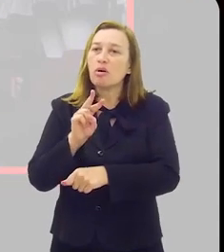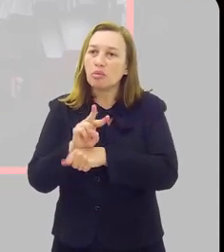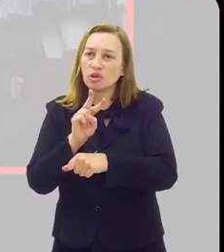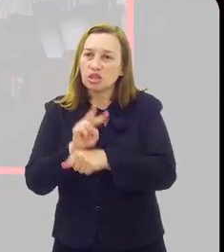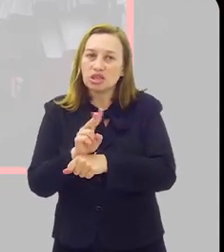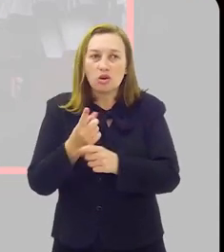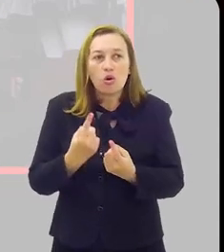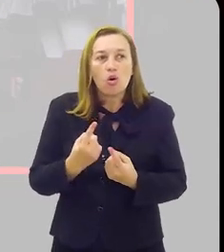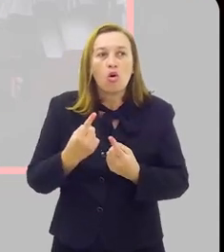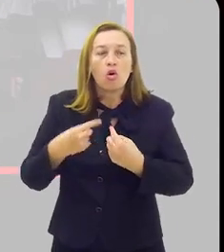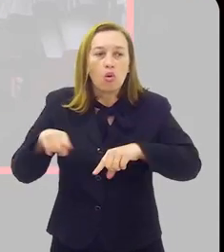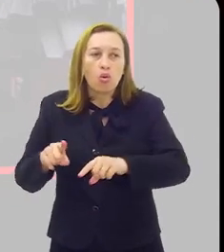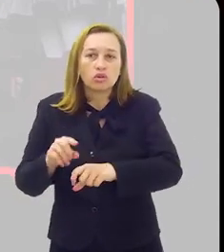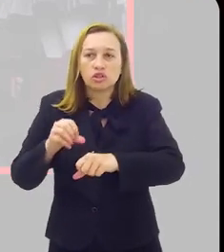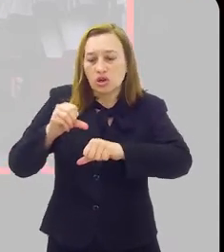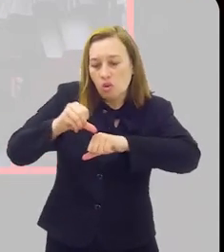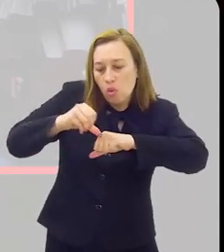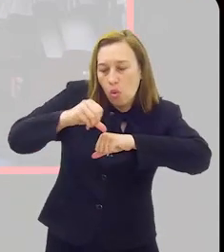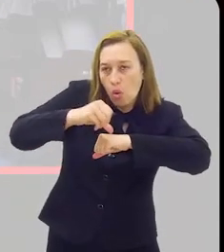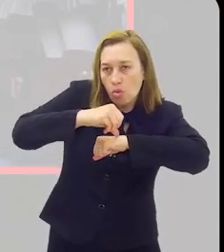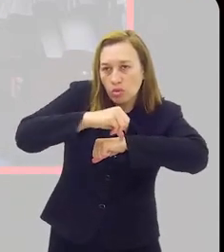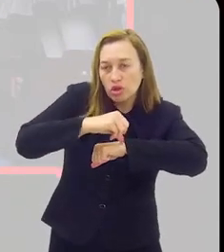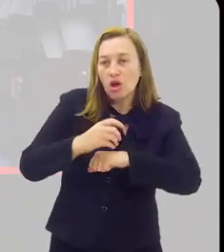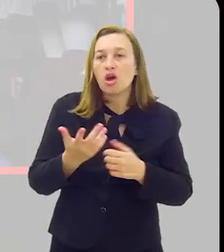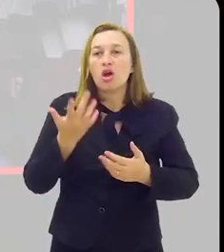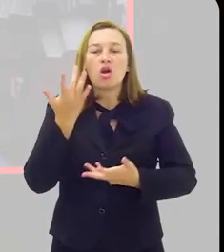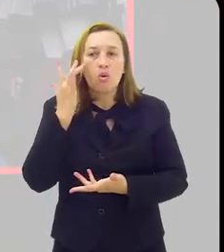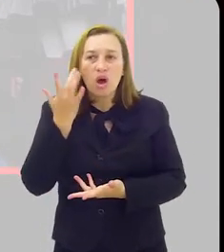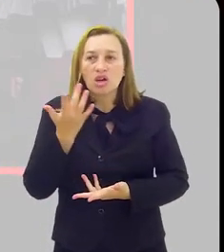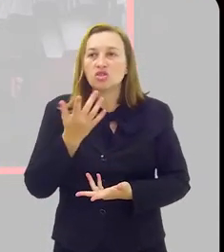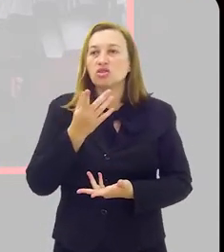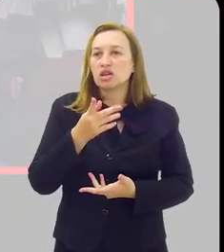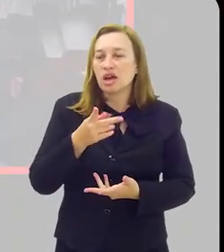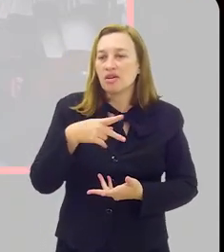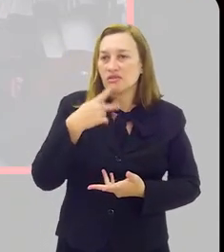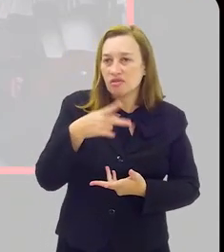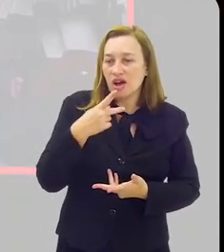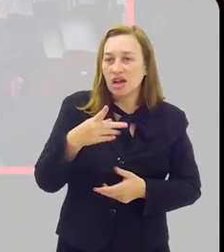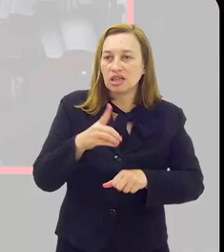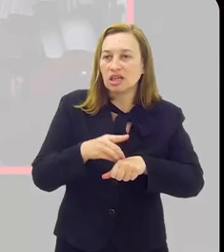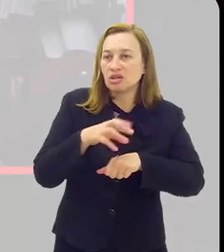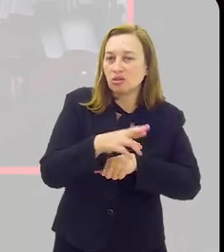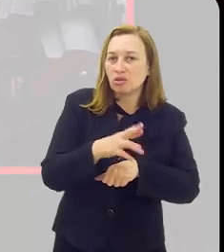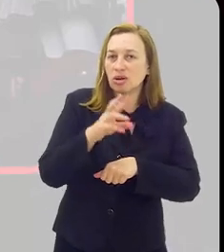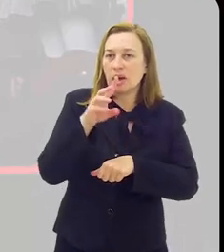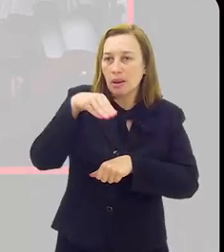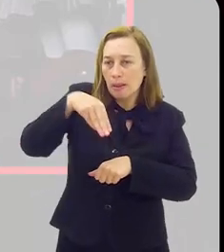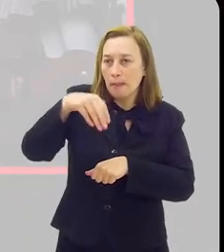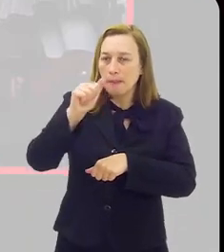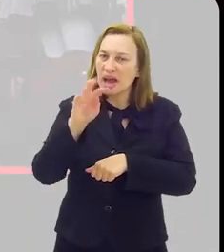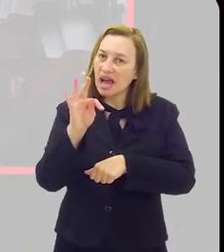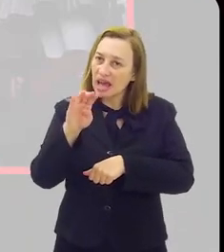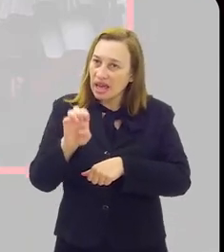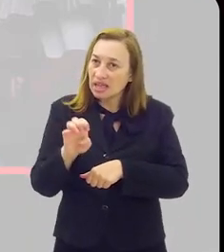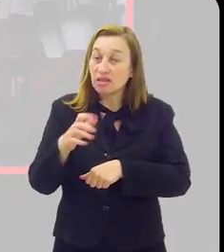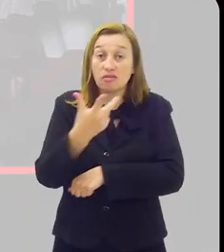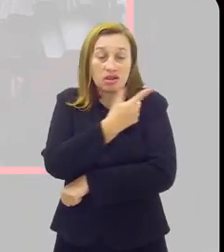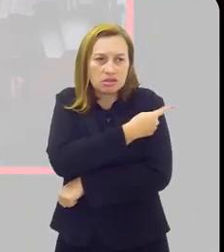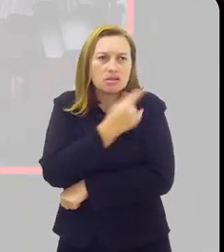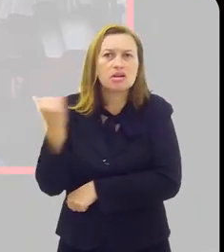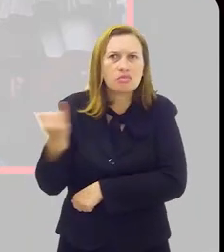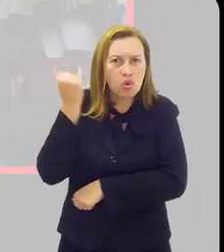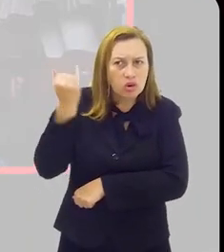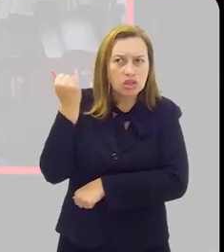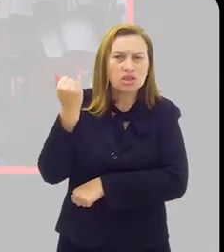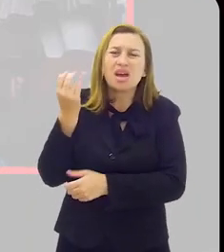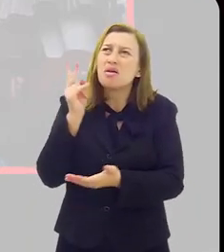uma proteção contra a Ômicron. Então, acho que o recado da doutora Margareth de que a vacinação é importante, mesmo que a gente